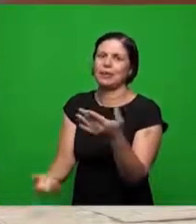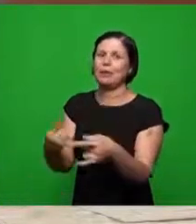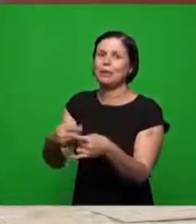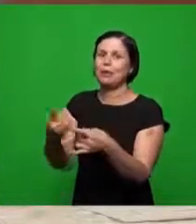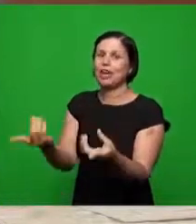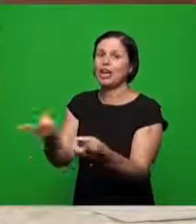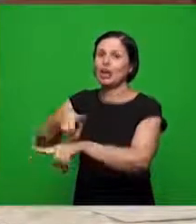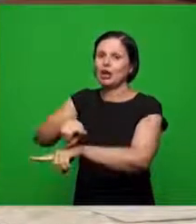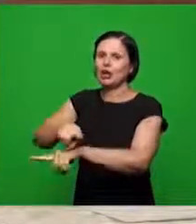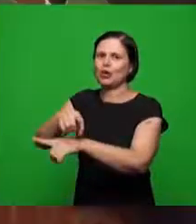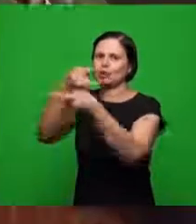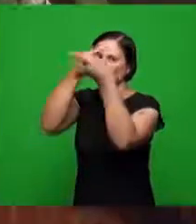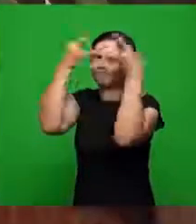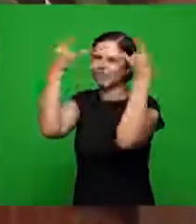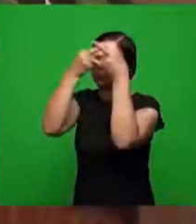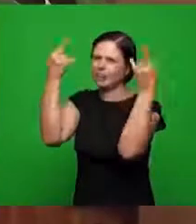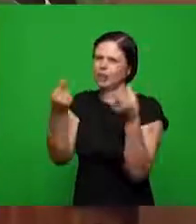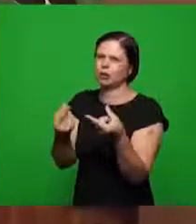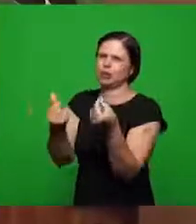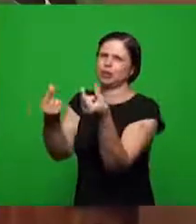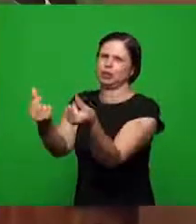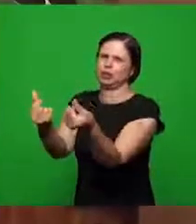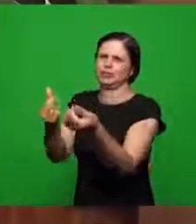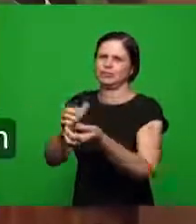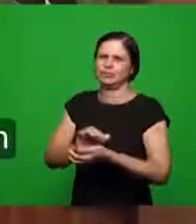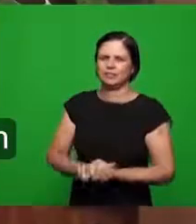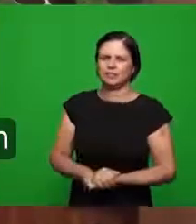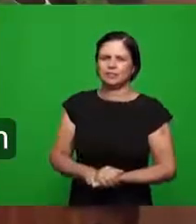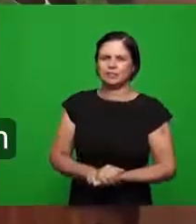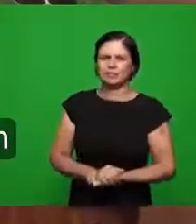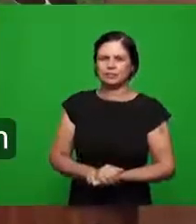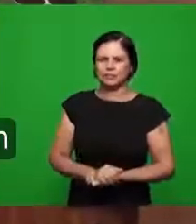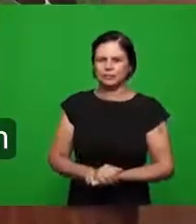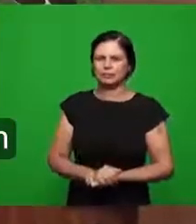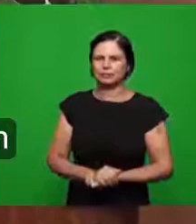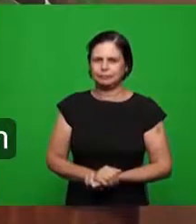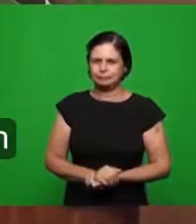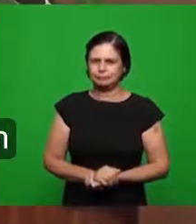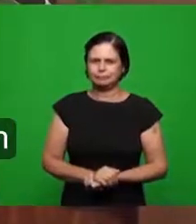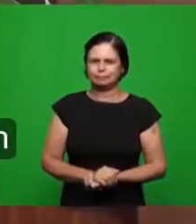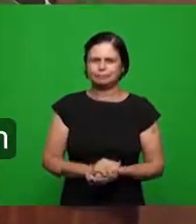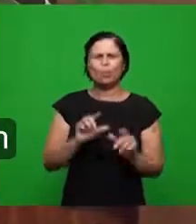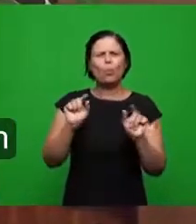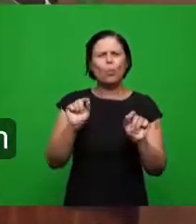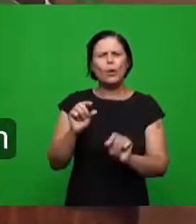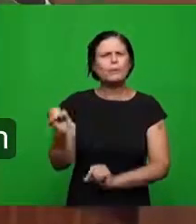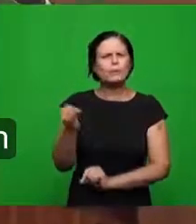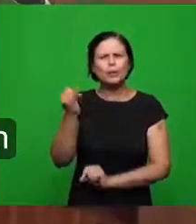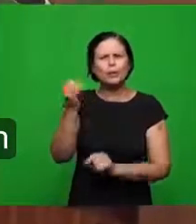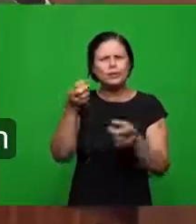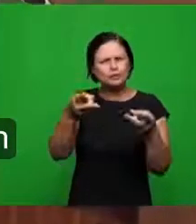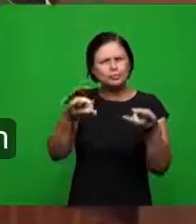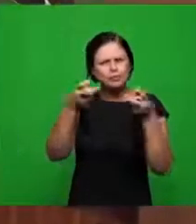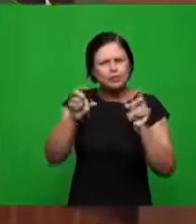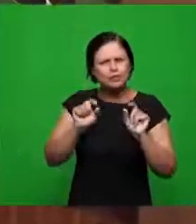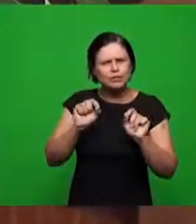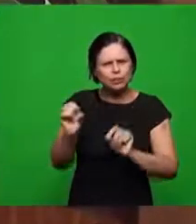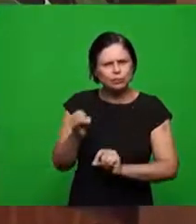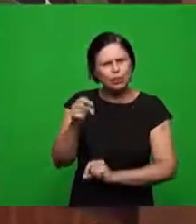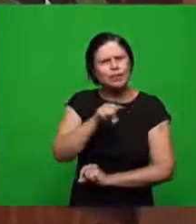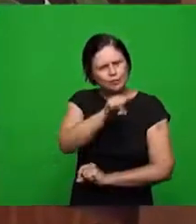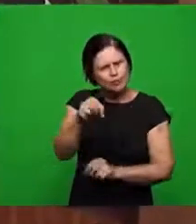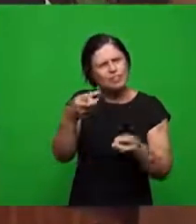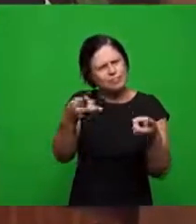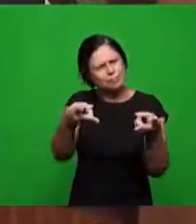materialista o que é muito importante observar os irmãos estão